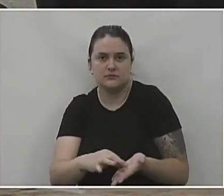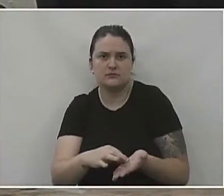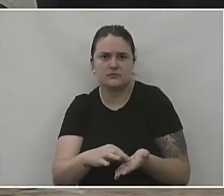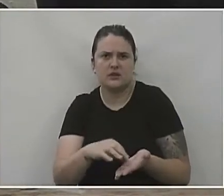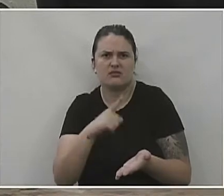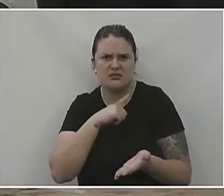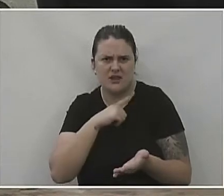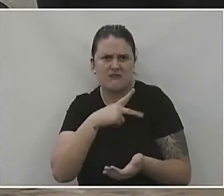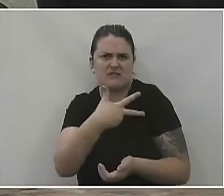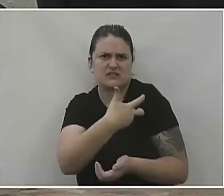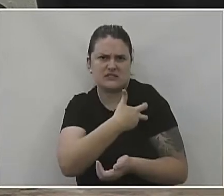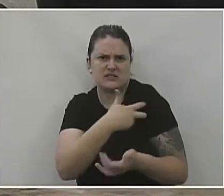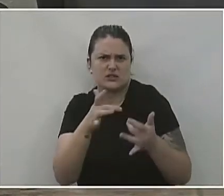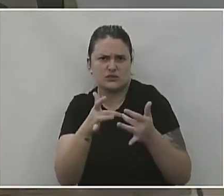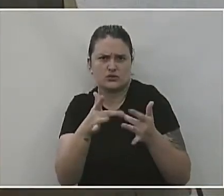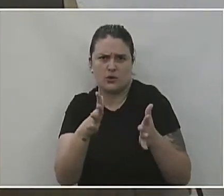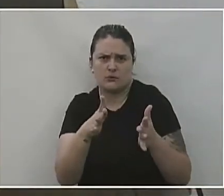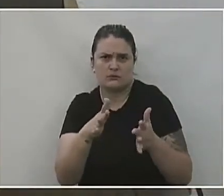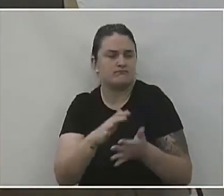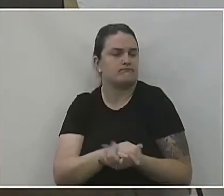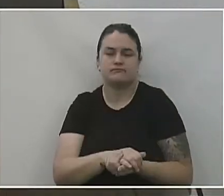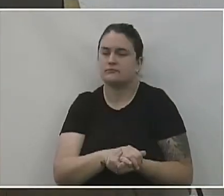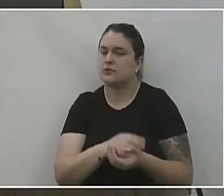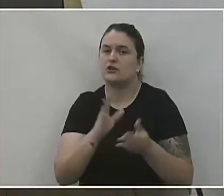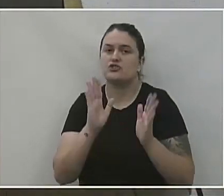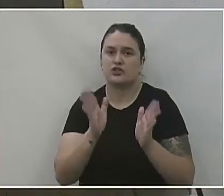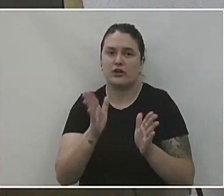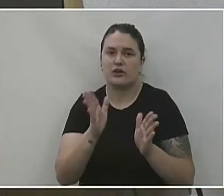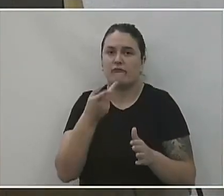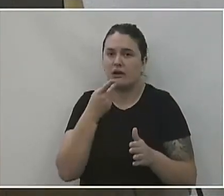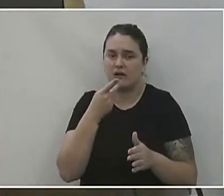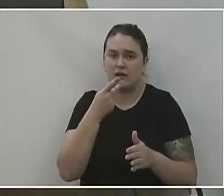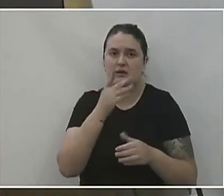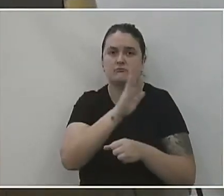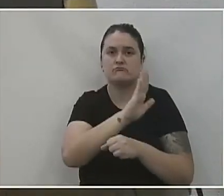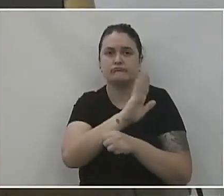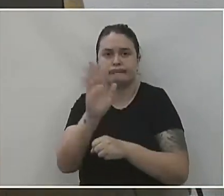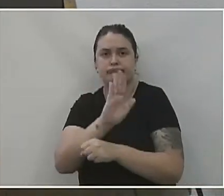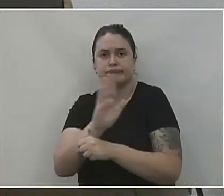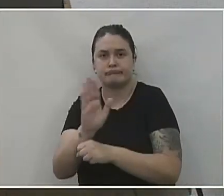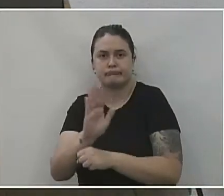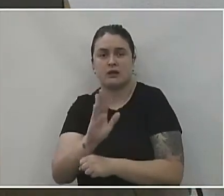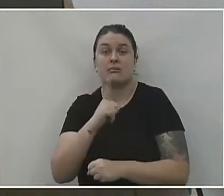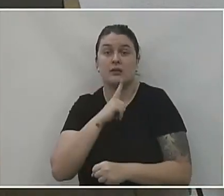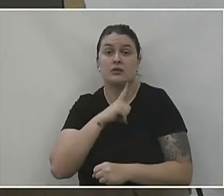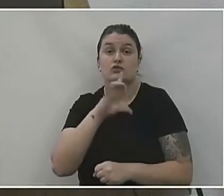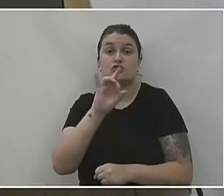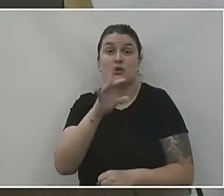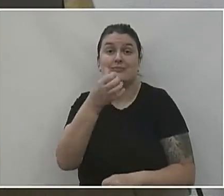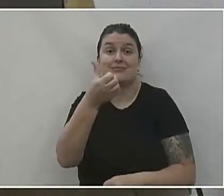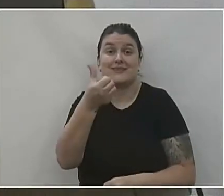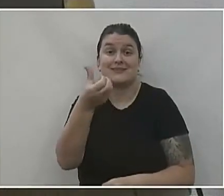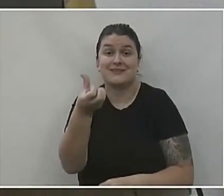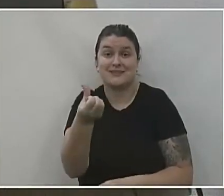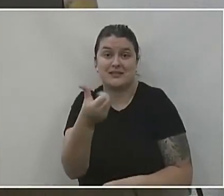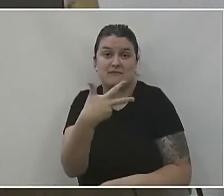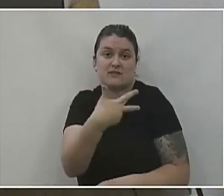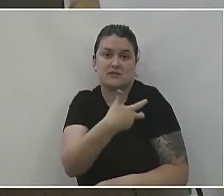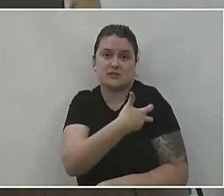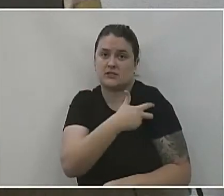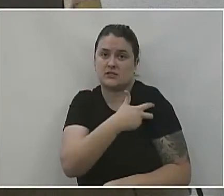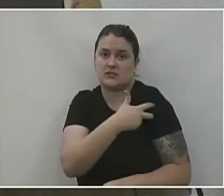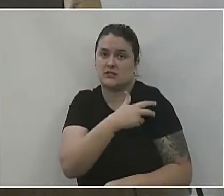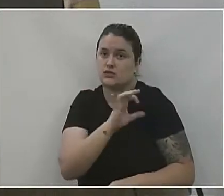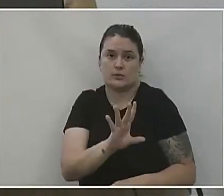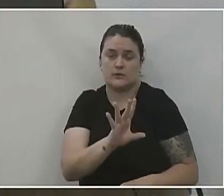nessas faixas de detalhe? Não, como foi comentado aqui nos slides, a gente tem apenas 16 doses. Só Só